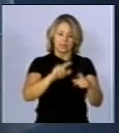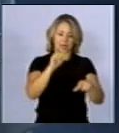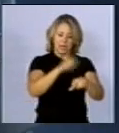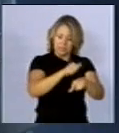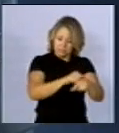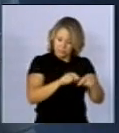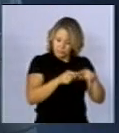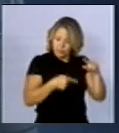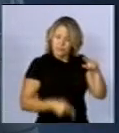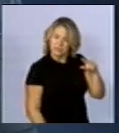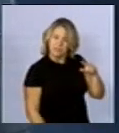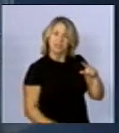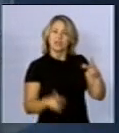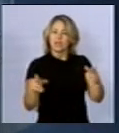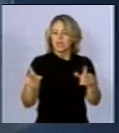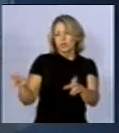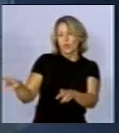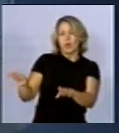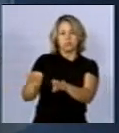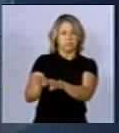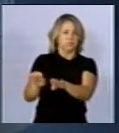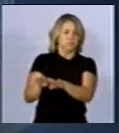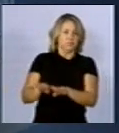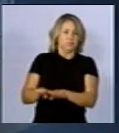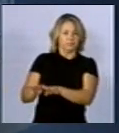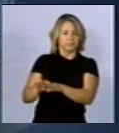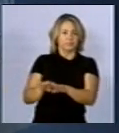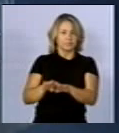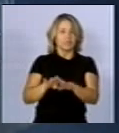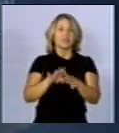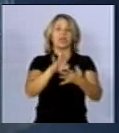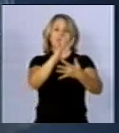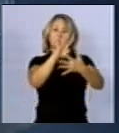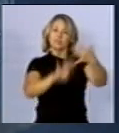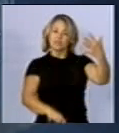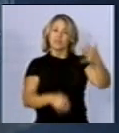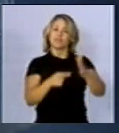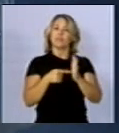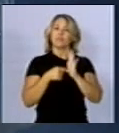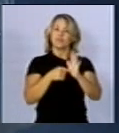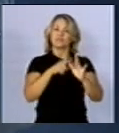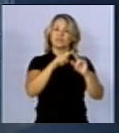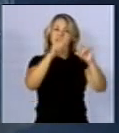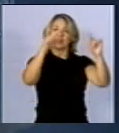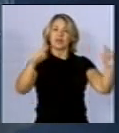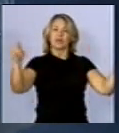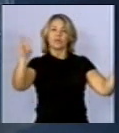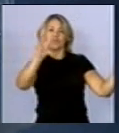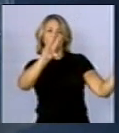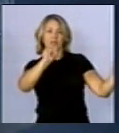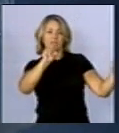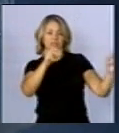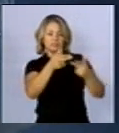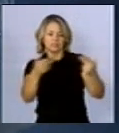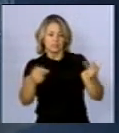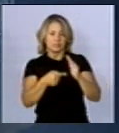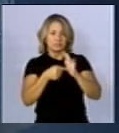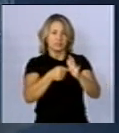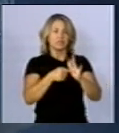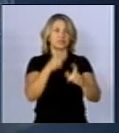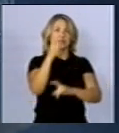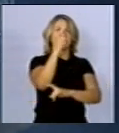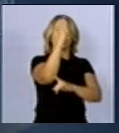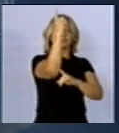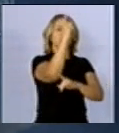configurações mais ou menos padronizadas. E aqui nesse gráfico se mostra, na curva azul, o que seria o campo magnético produzido pela linha aérea.